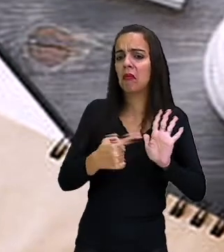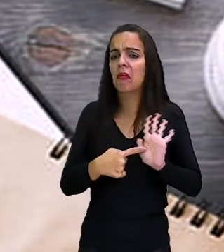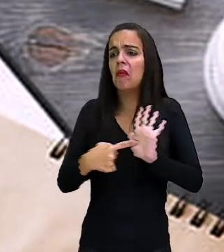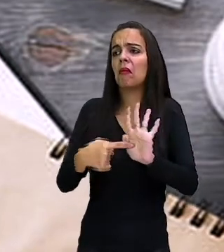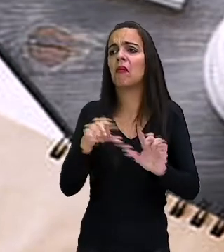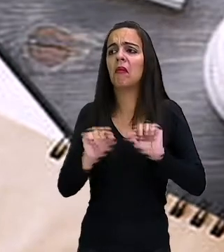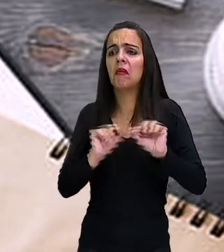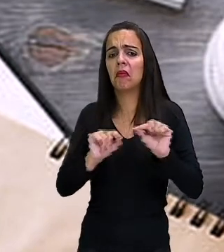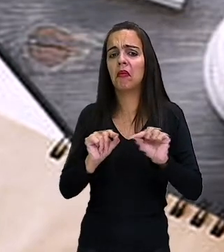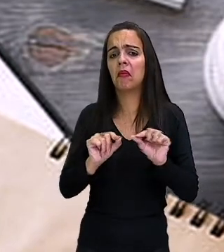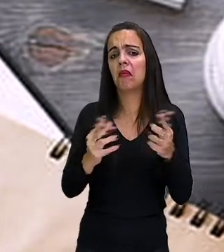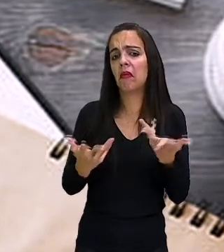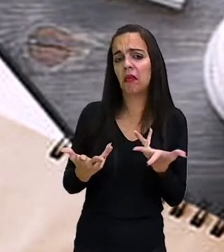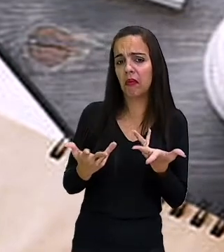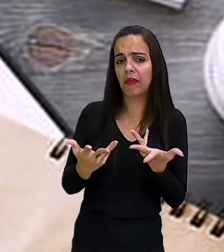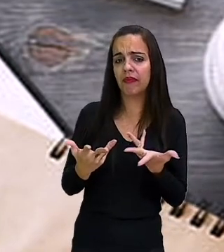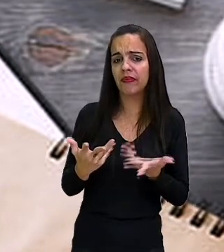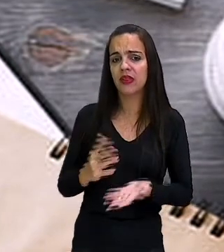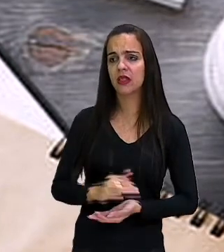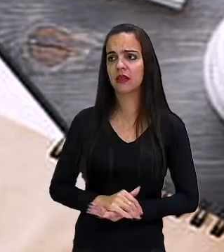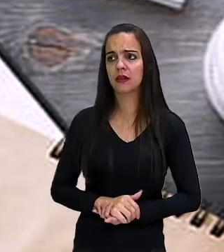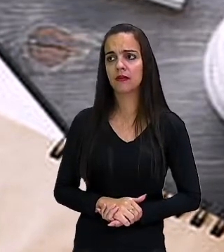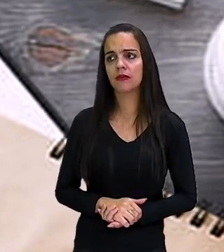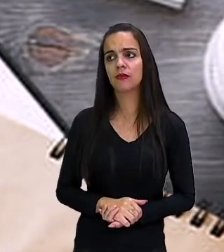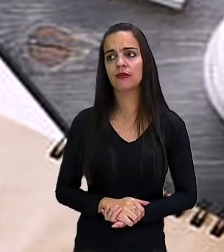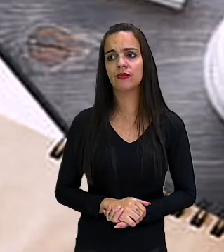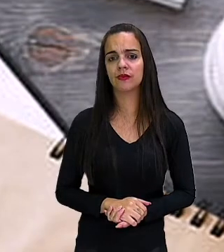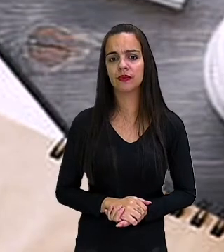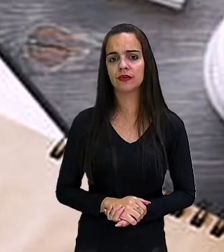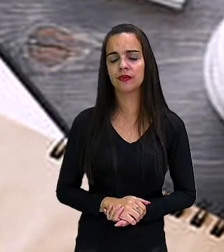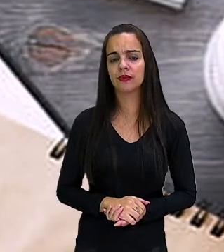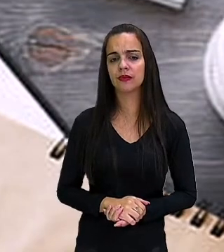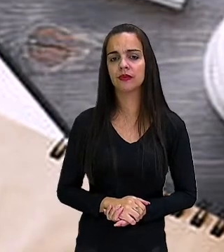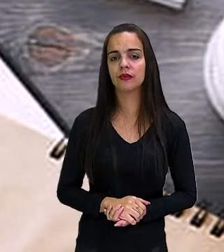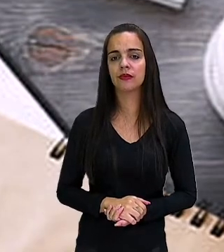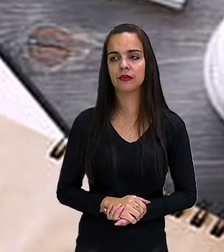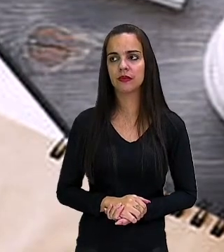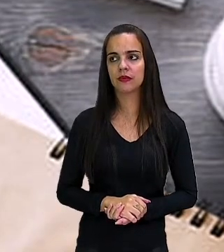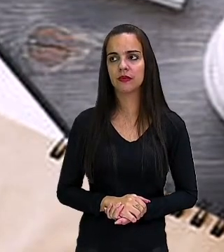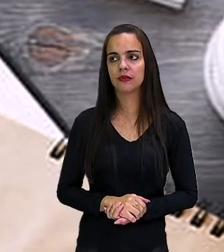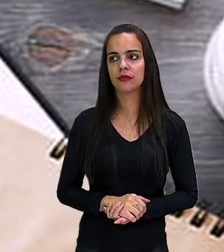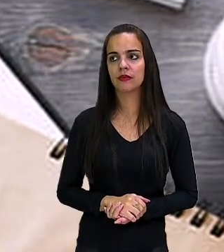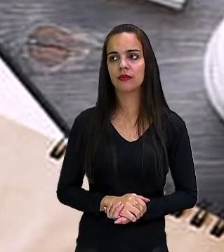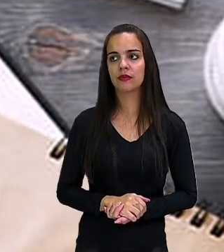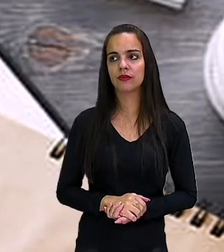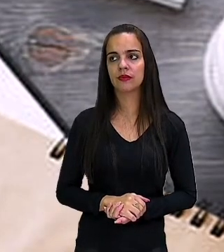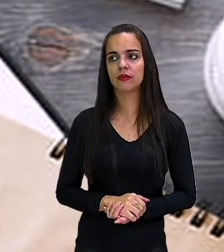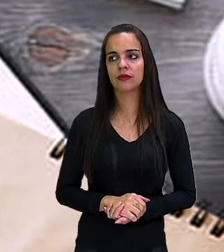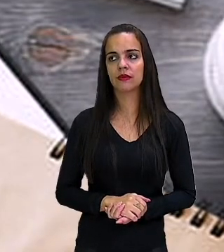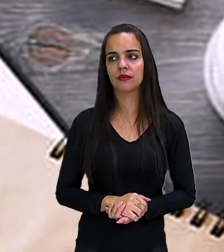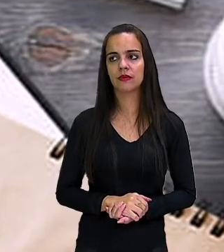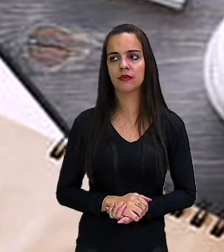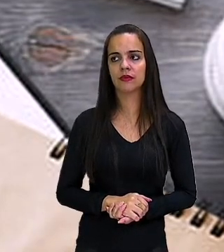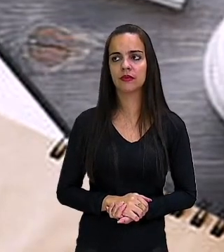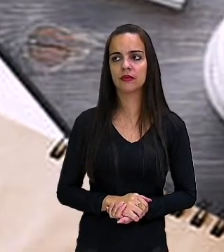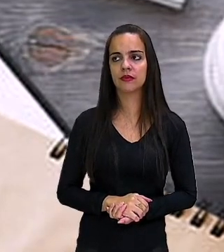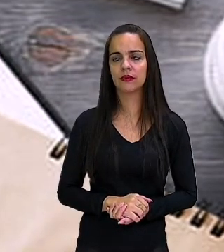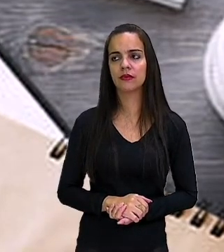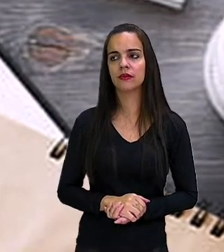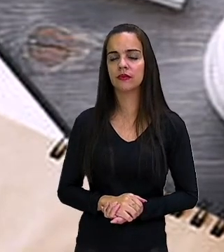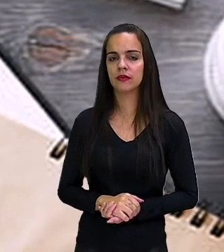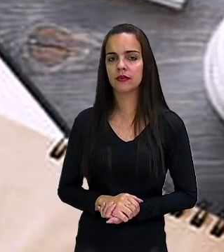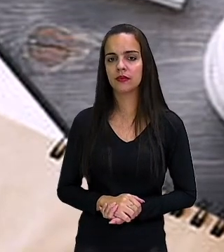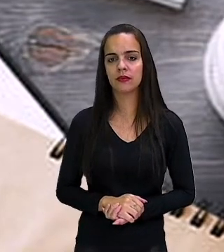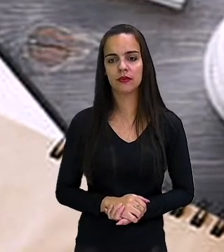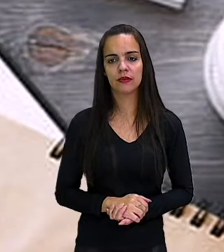Então, vamos lá. Olha aqui, observe que tem de novo aqui, ó. Choose. Ok? Choose A or B